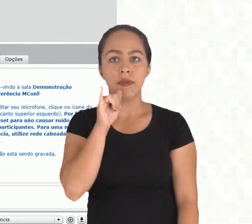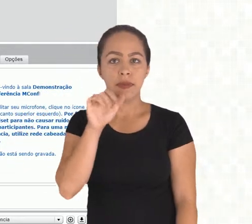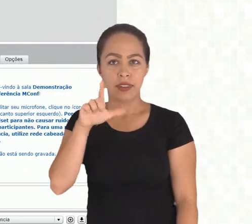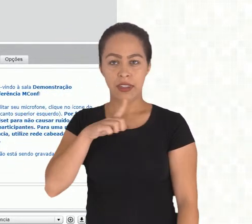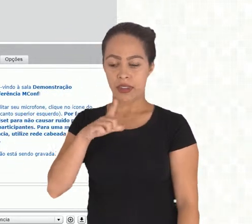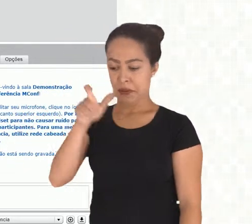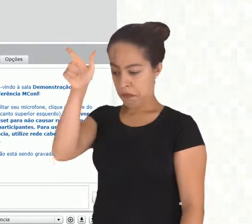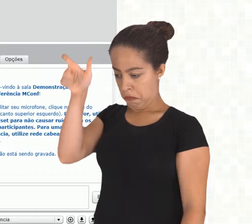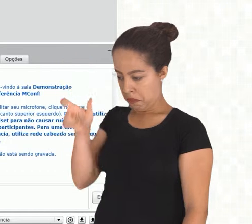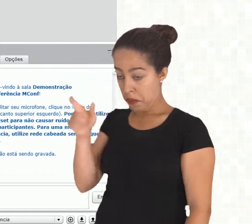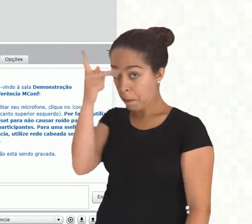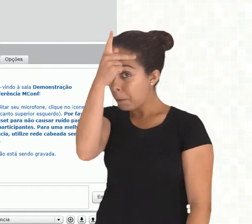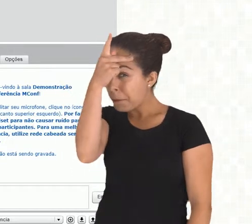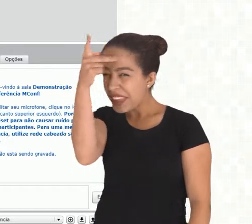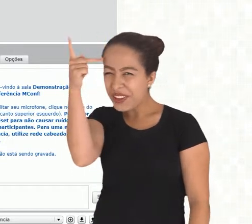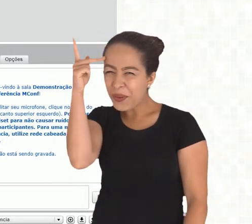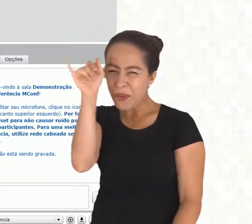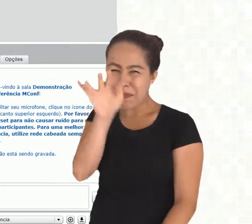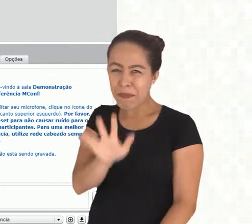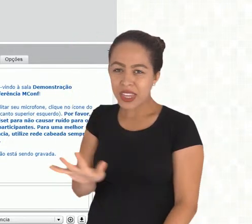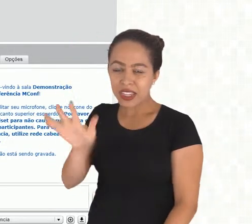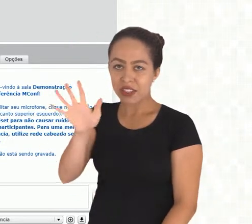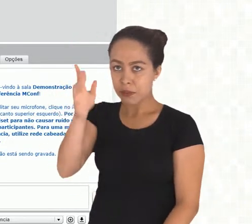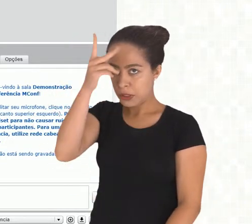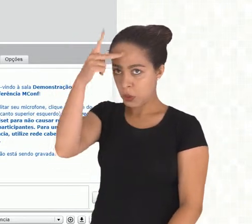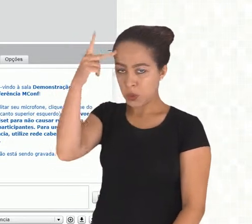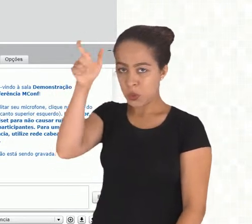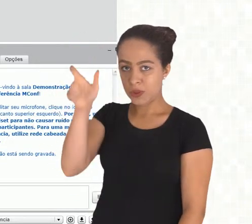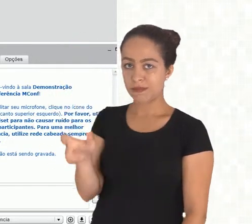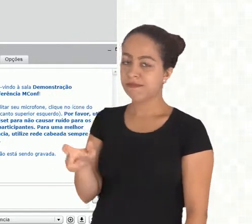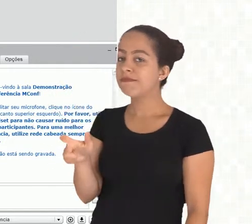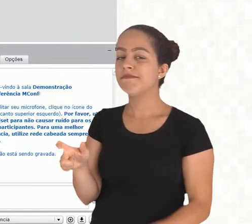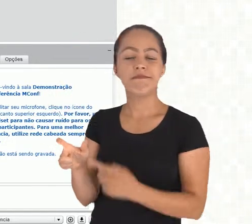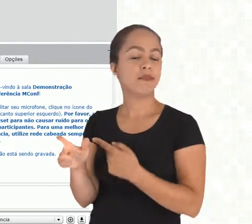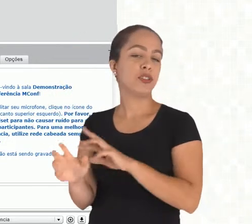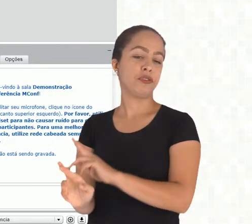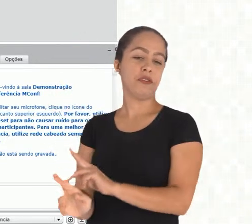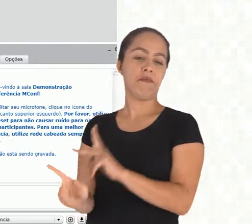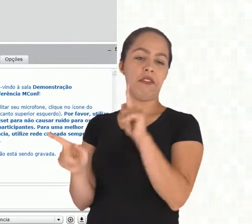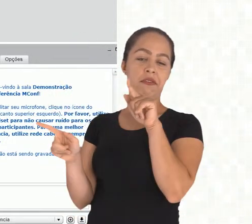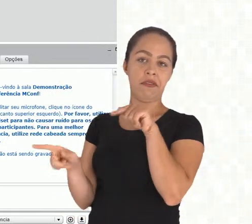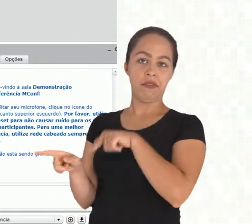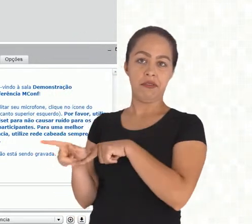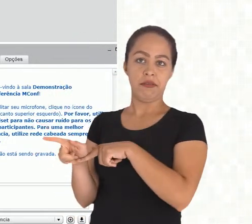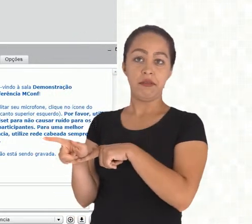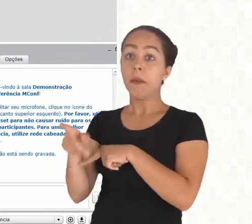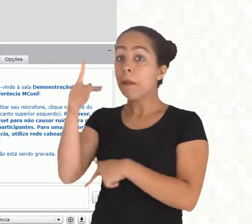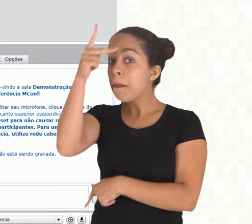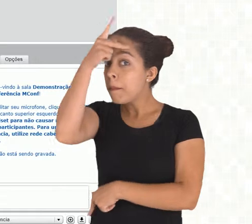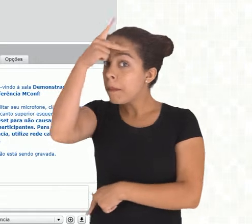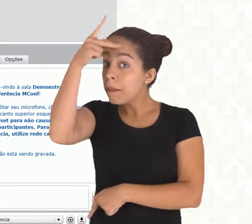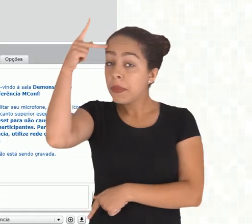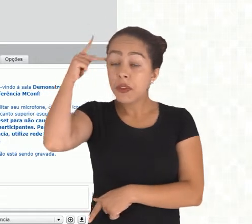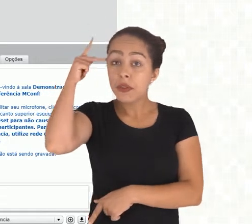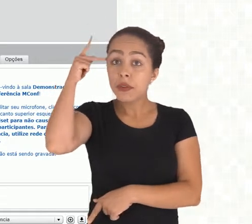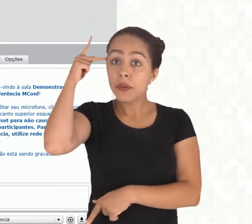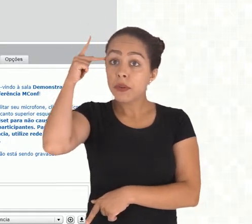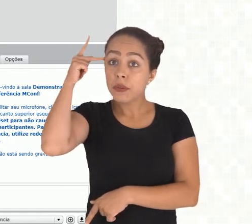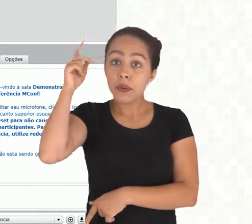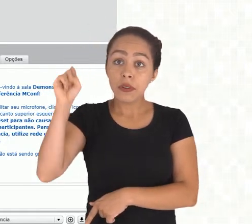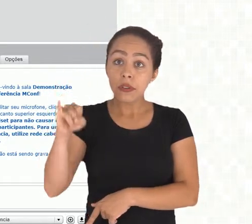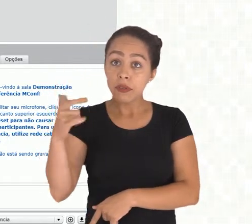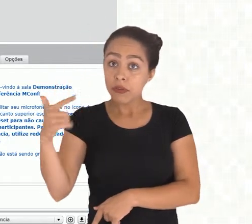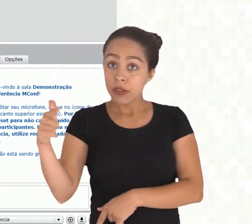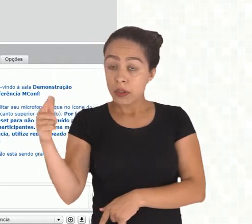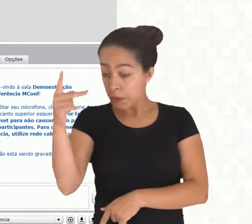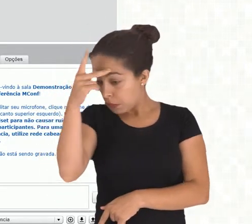quando tem uma pessoinha desenhada, quer dizer que é um perfil diferenciado de alguém quando não tem nenhuma pessoinha